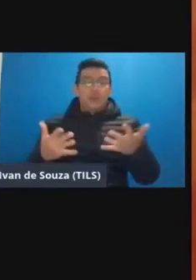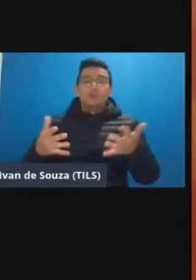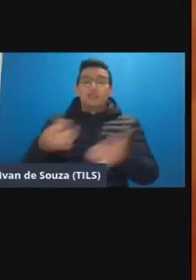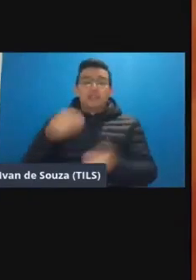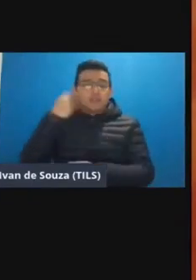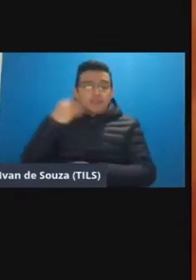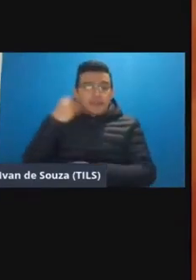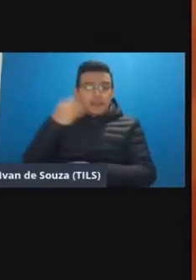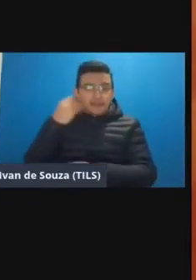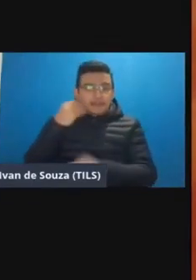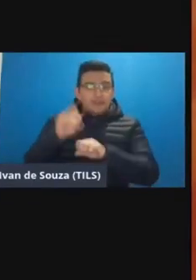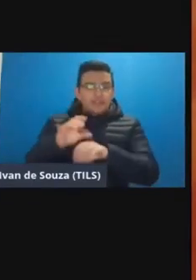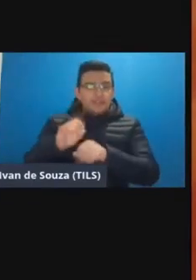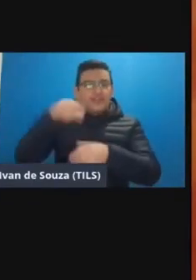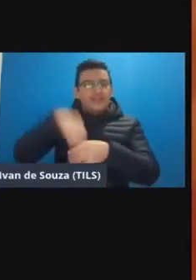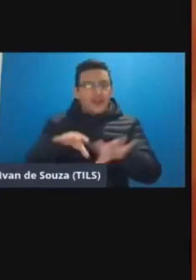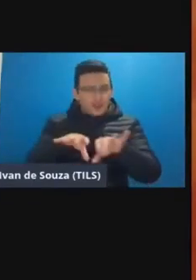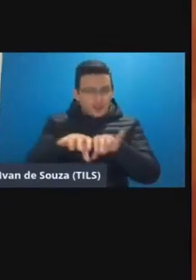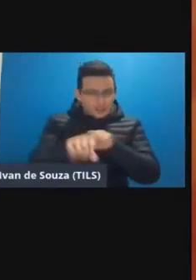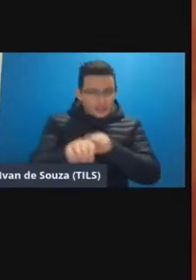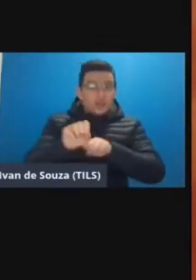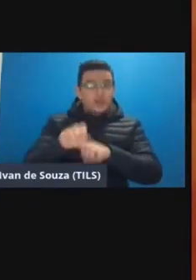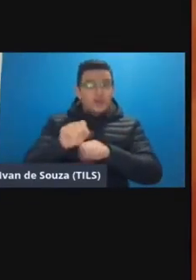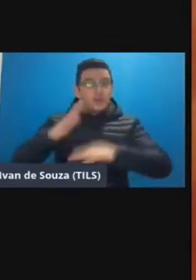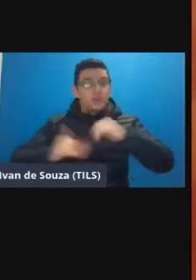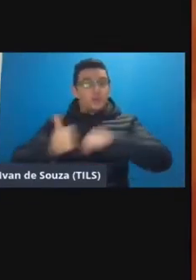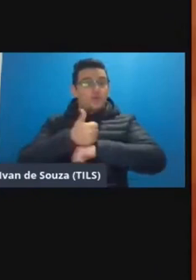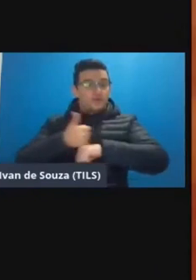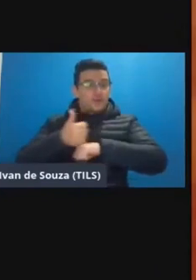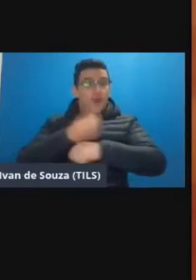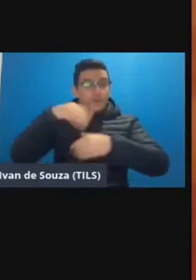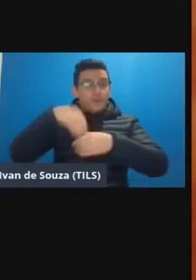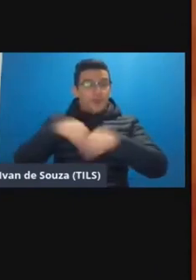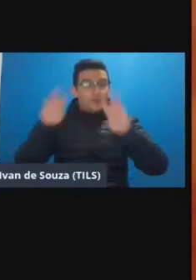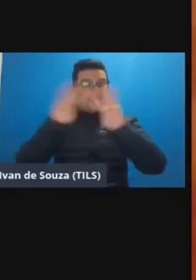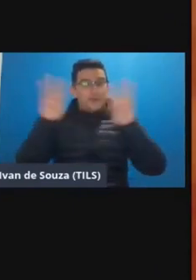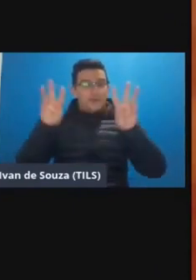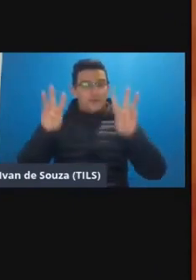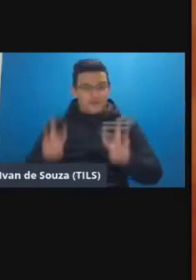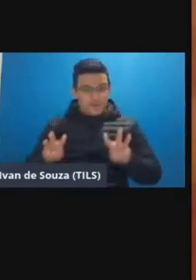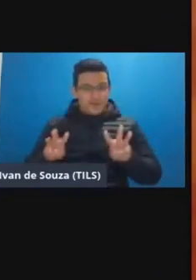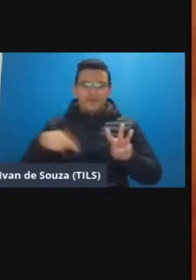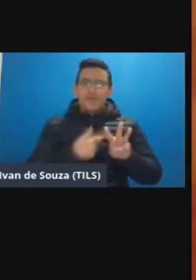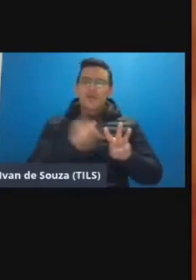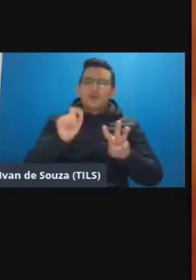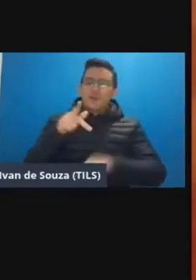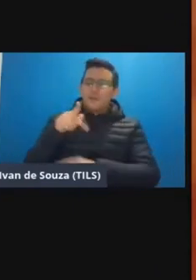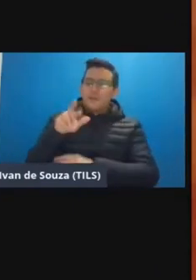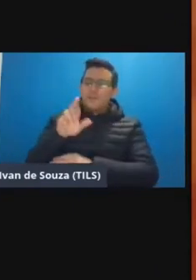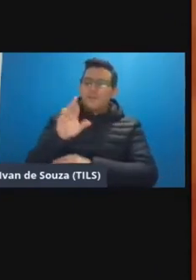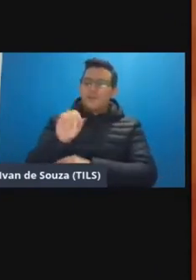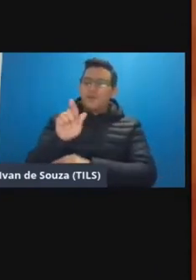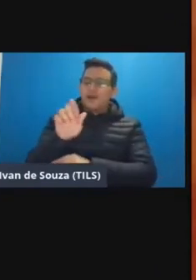iniciativa da Pró-reitoria de graduação e educação profissional da Universidade Federal do Paraná nossa Prograde por meio